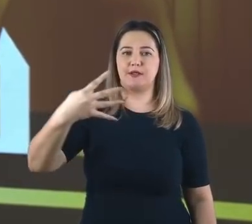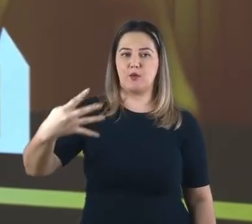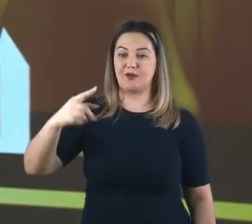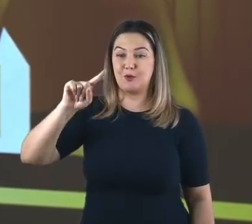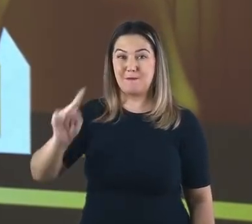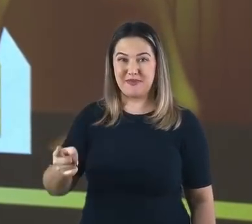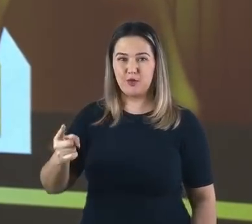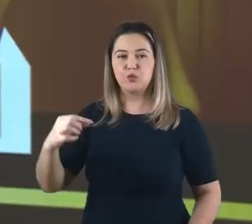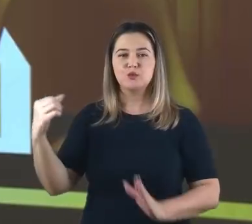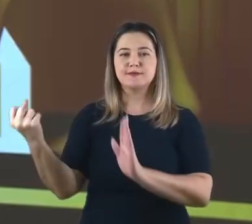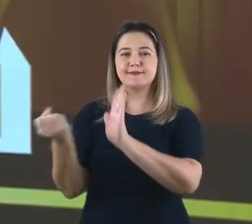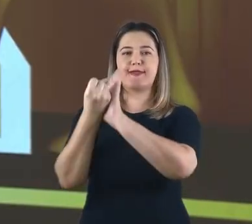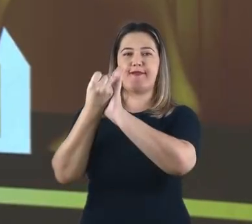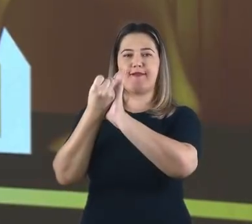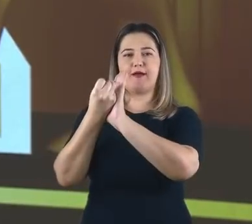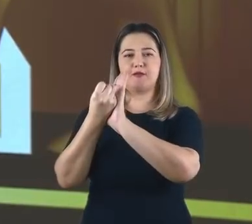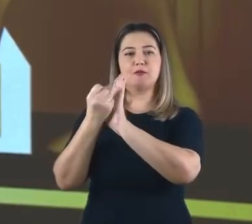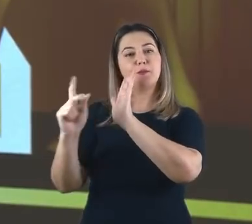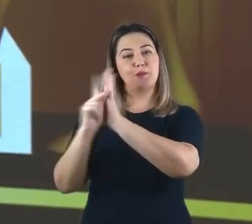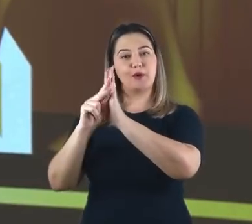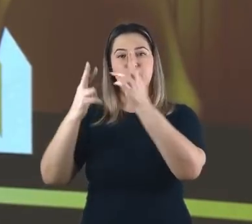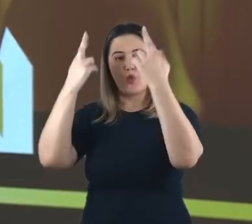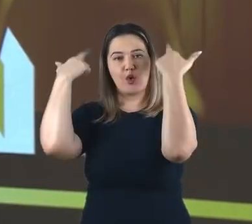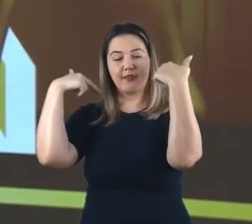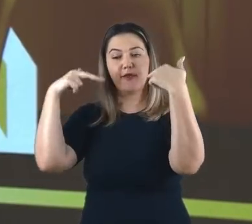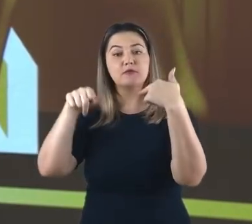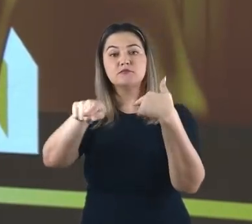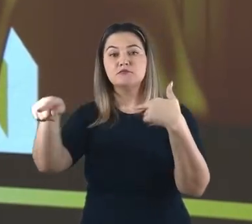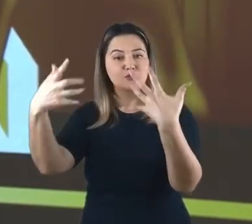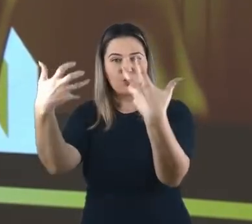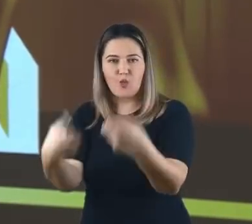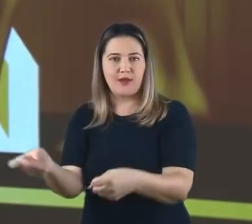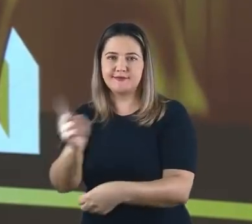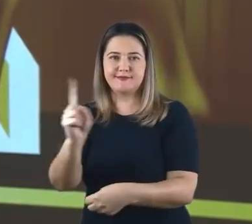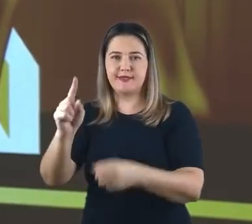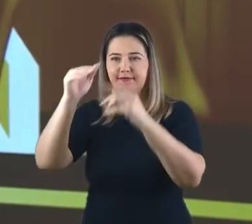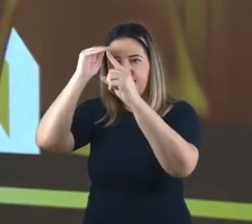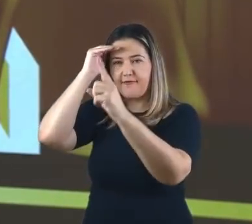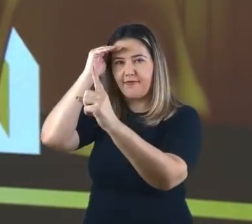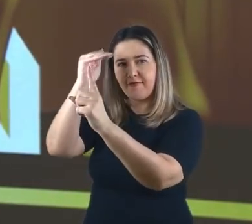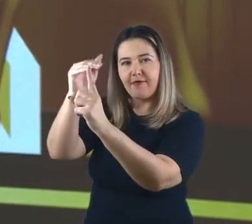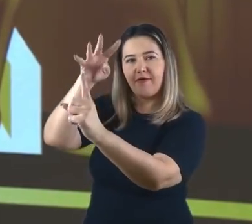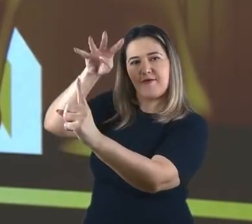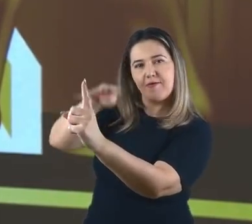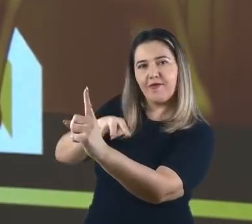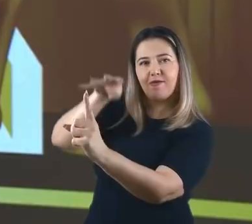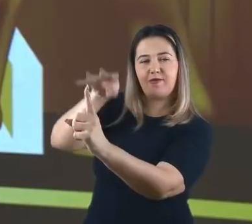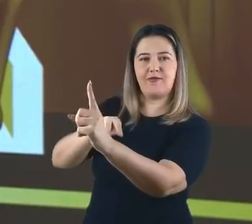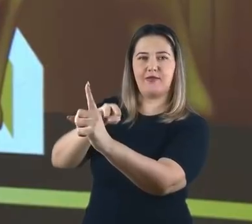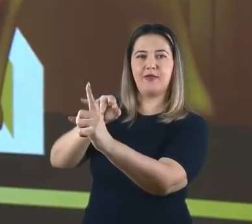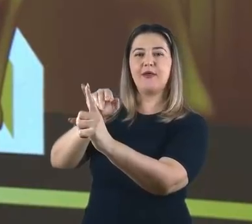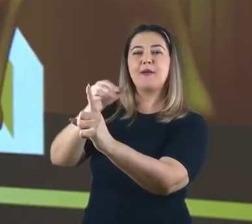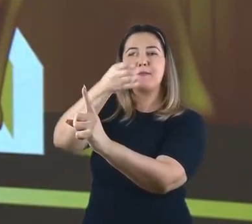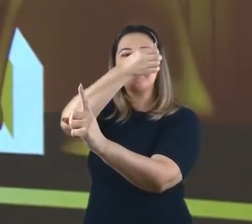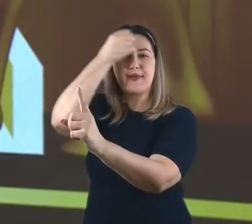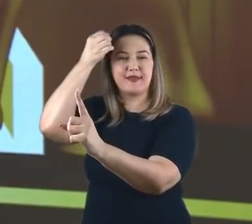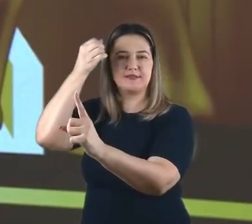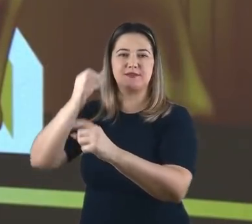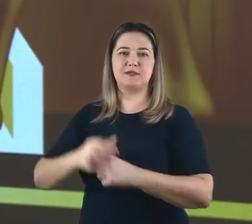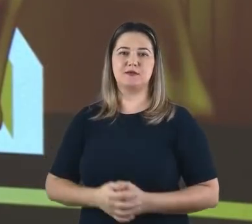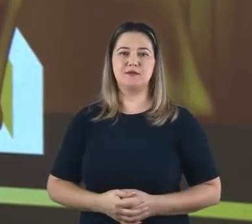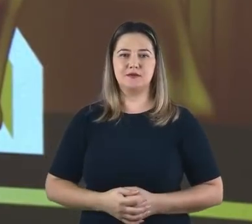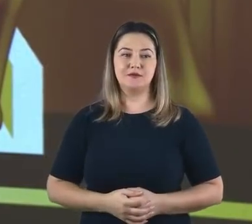Cordeiro que assumem esse papel de não aceitarem a marca da besta nem o número do seu nome. Como você vê um evento acaba